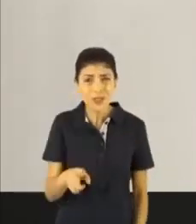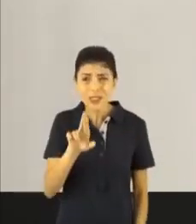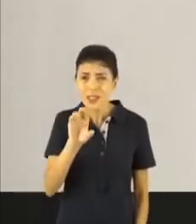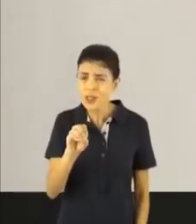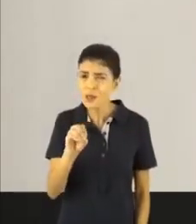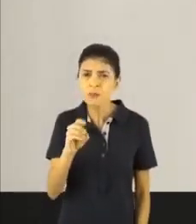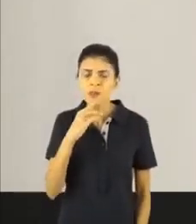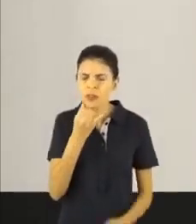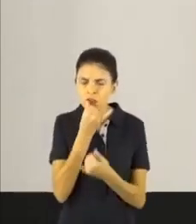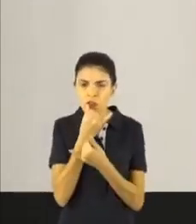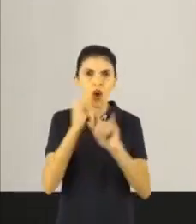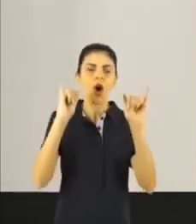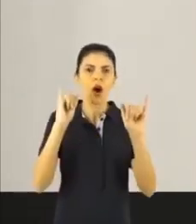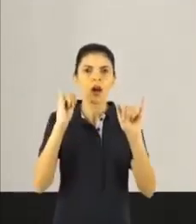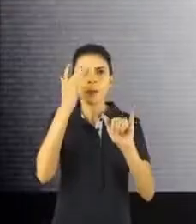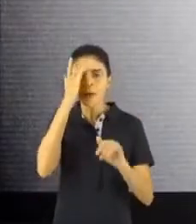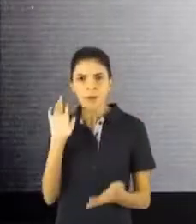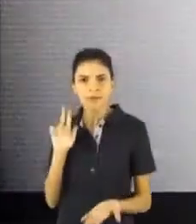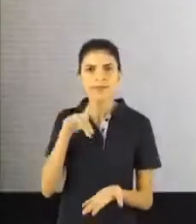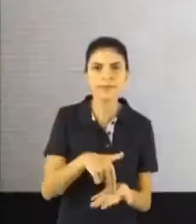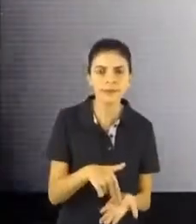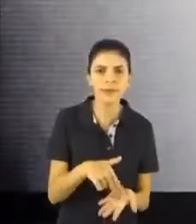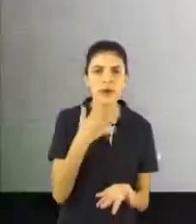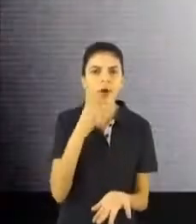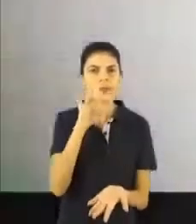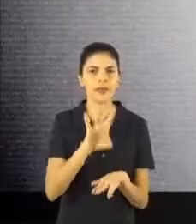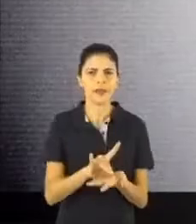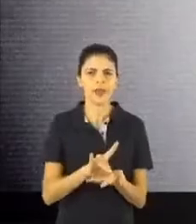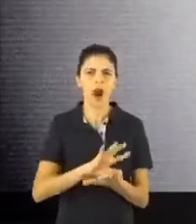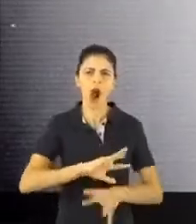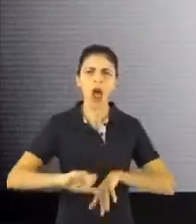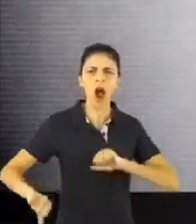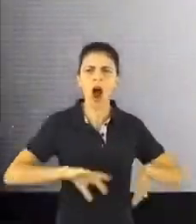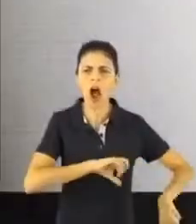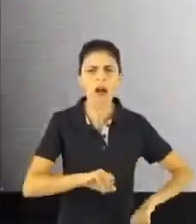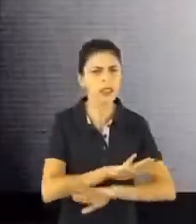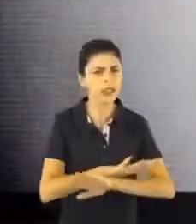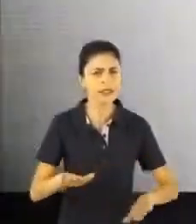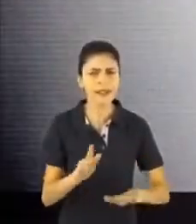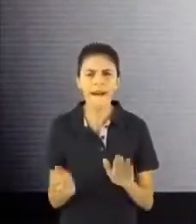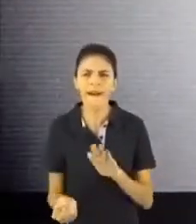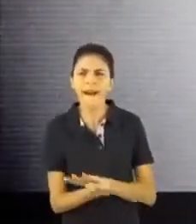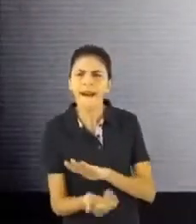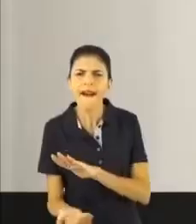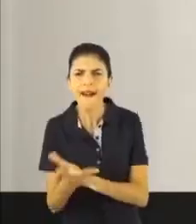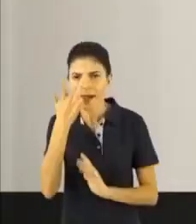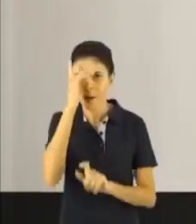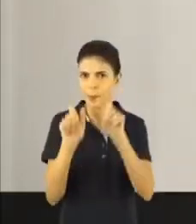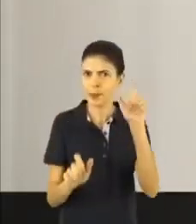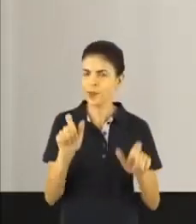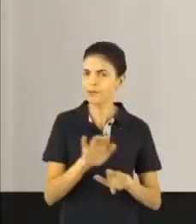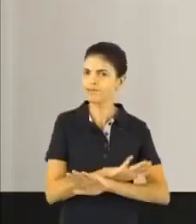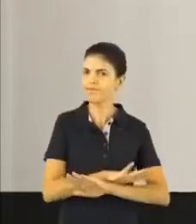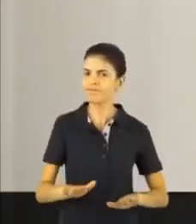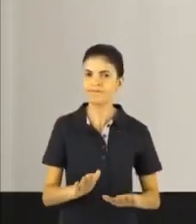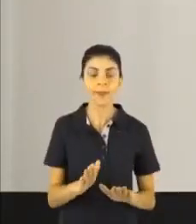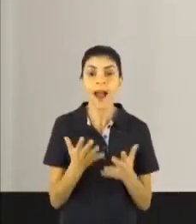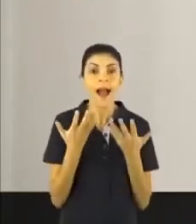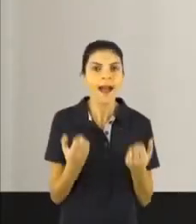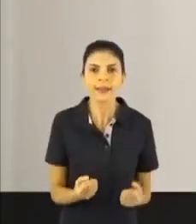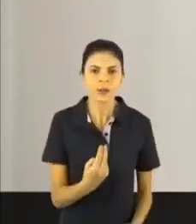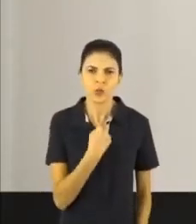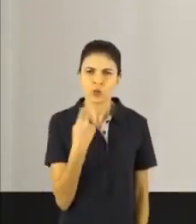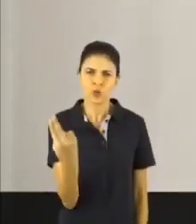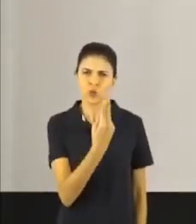precisa de um choque de honestidade. Acabar com a roubadeira, os conchavos, as nomeações políticas. Não